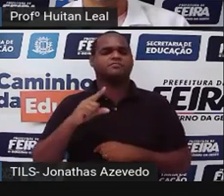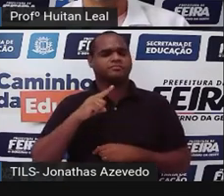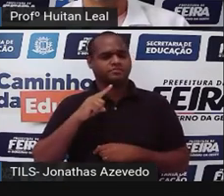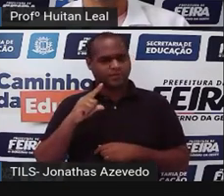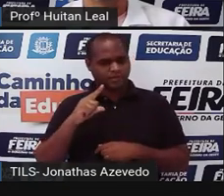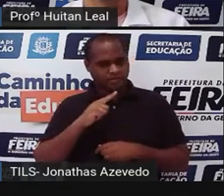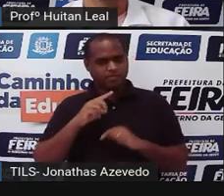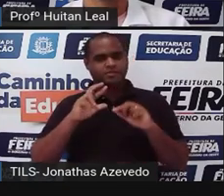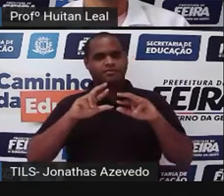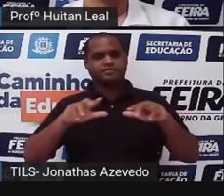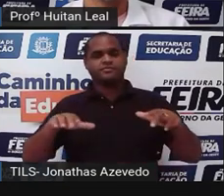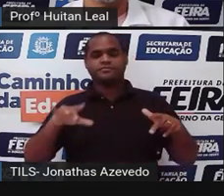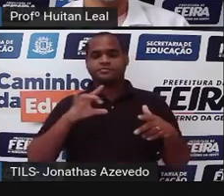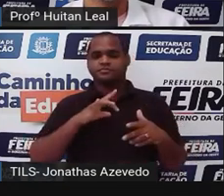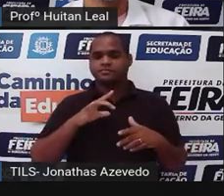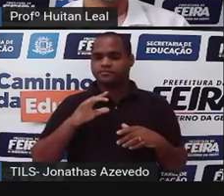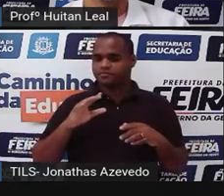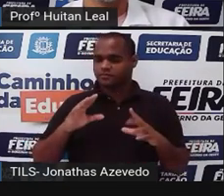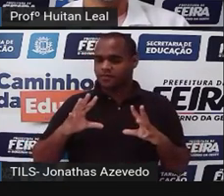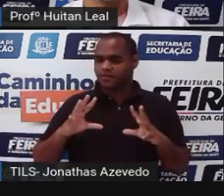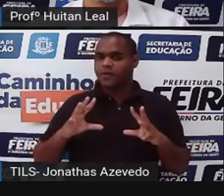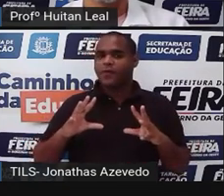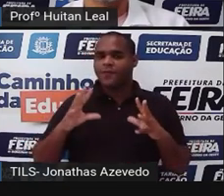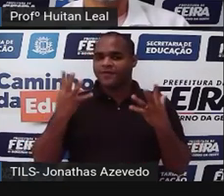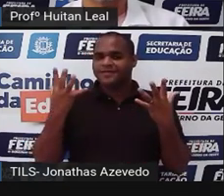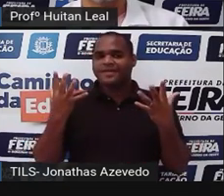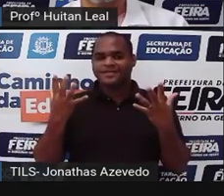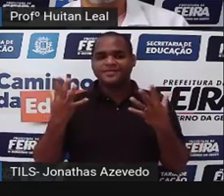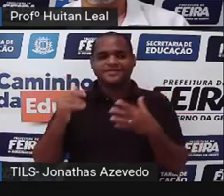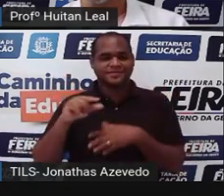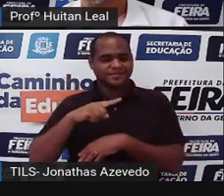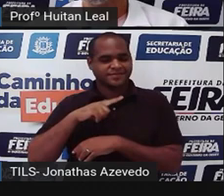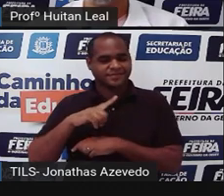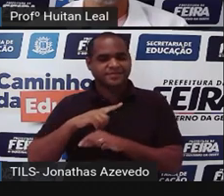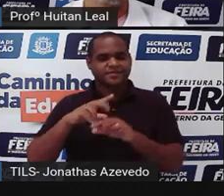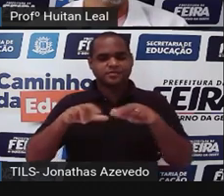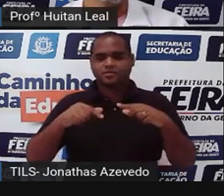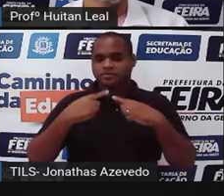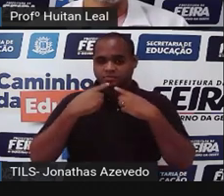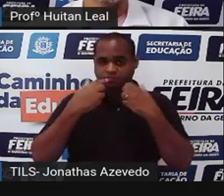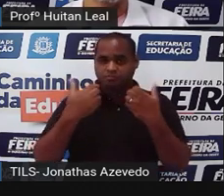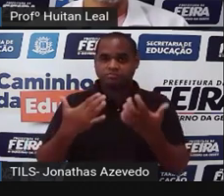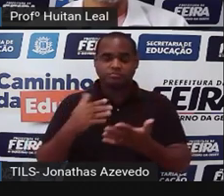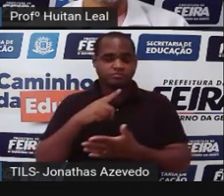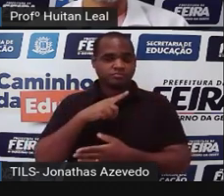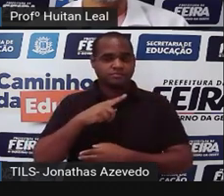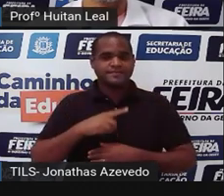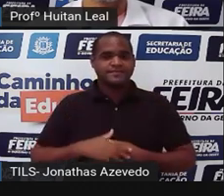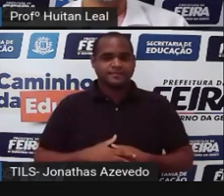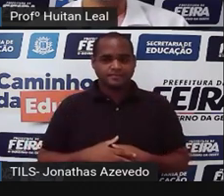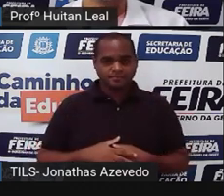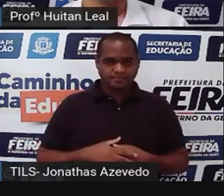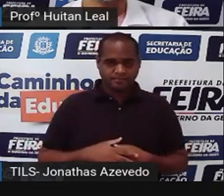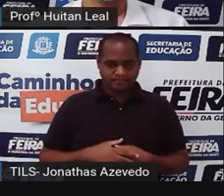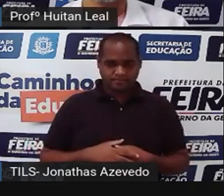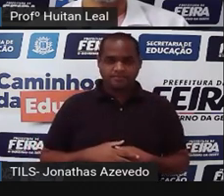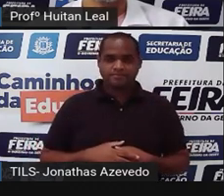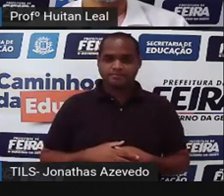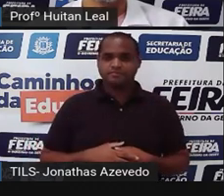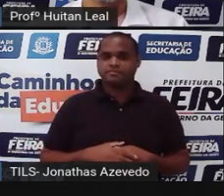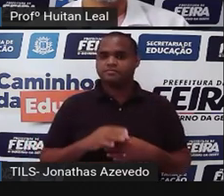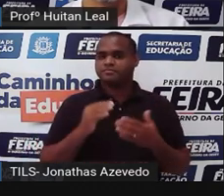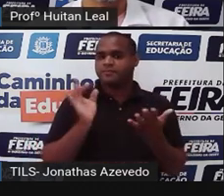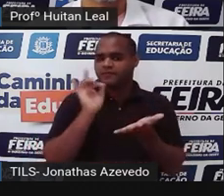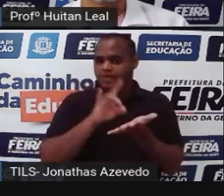que existem. O conto fantástico, do qual nós já começamos a falar, é um tipo de conto. Então, existem os contos